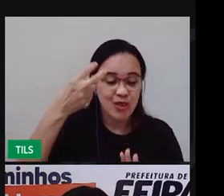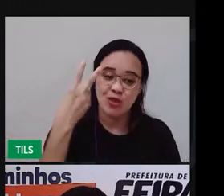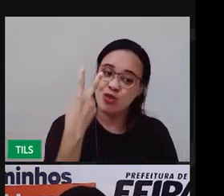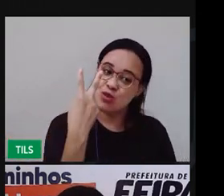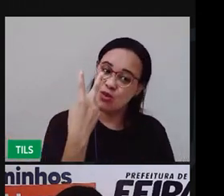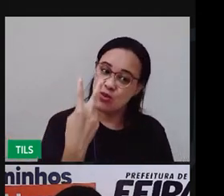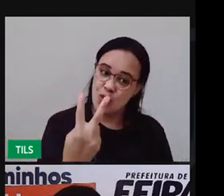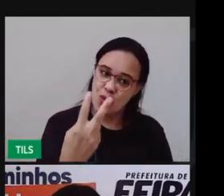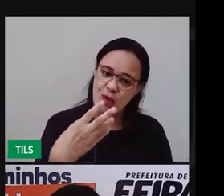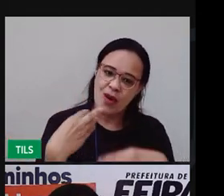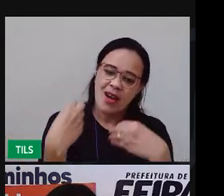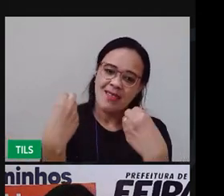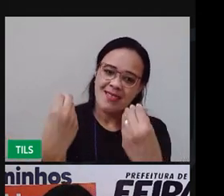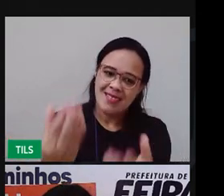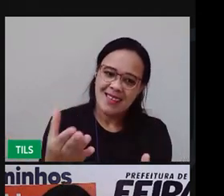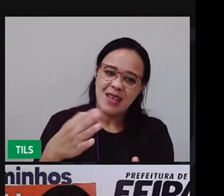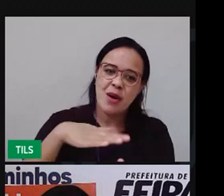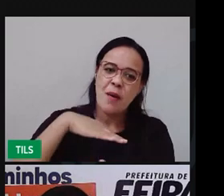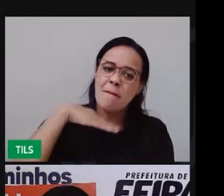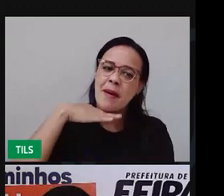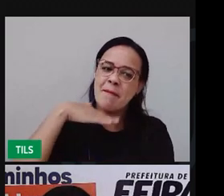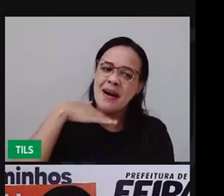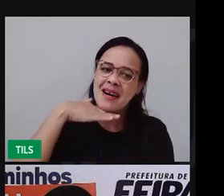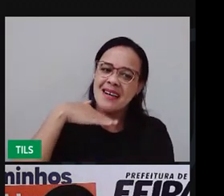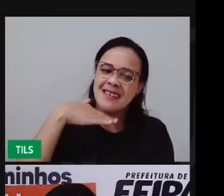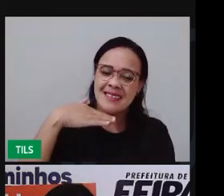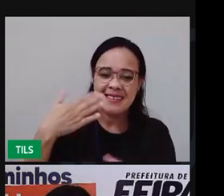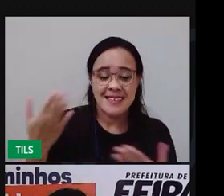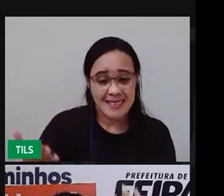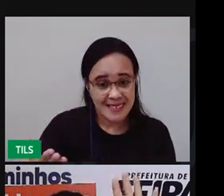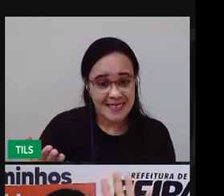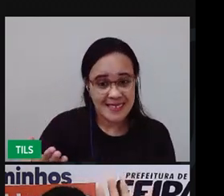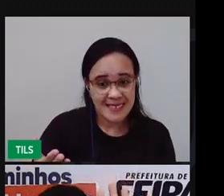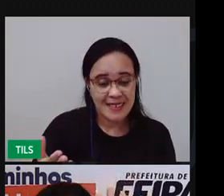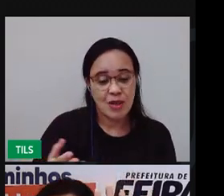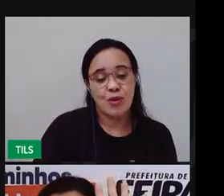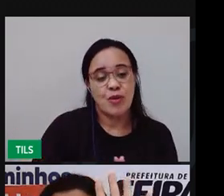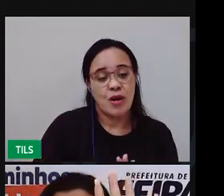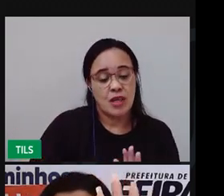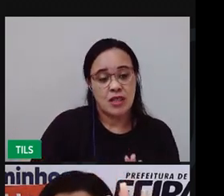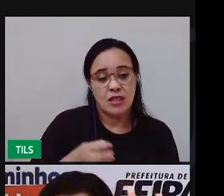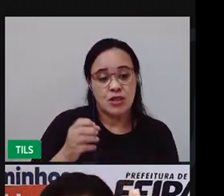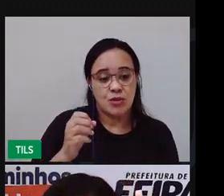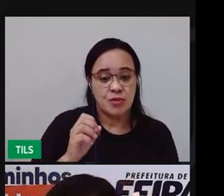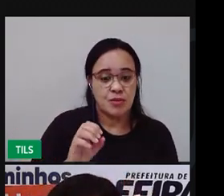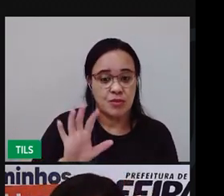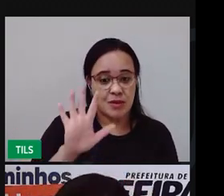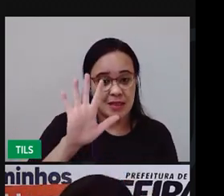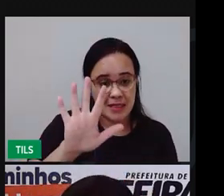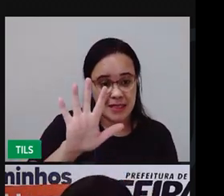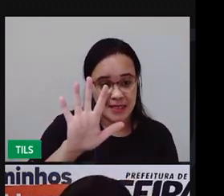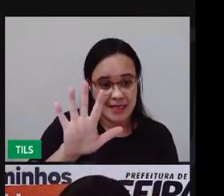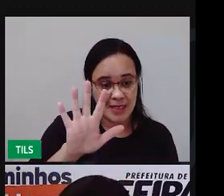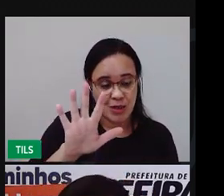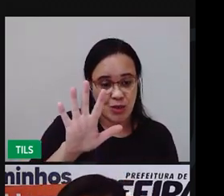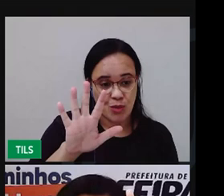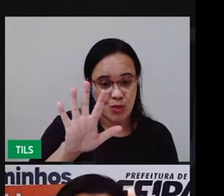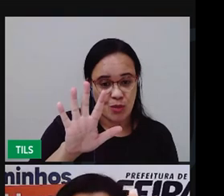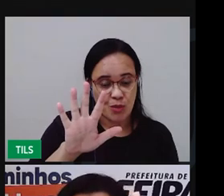E aí, ela ficou com três. Ó, ela tinha cinco cajus.